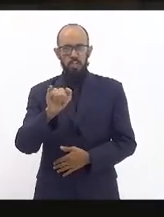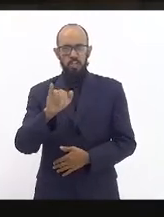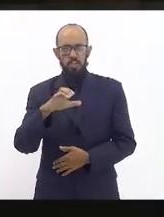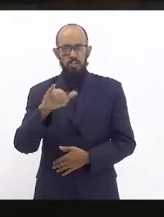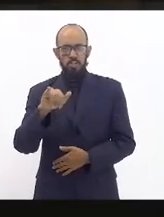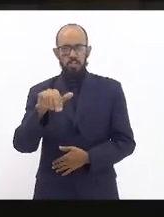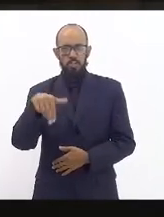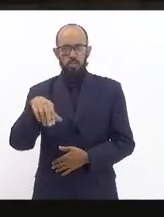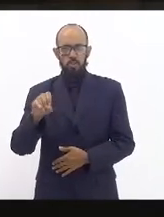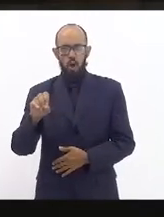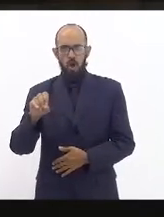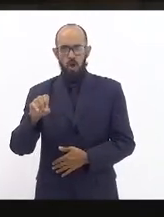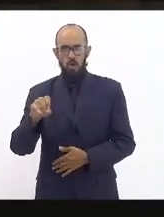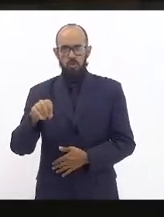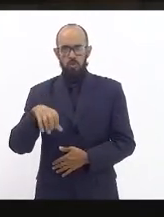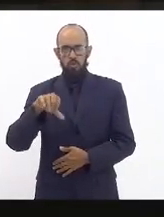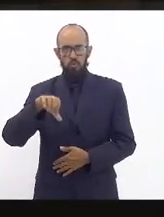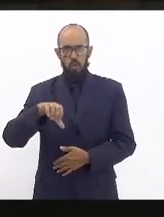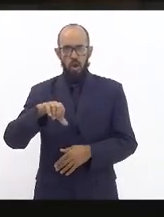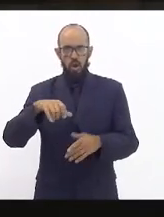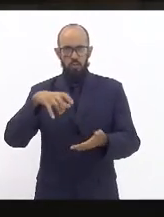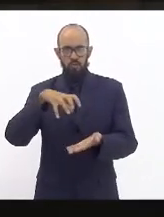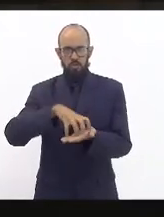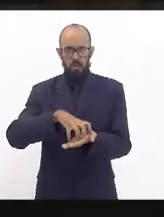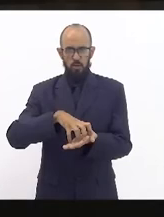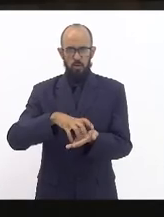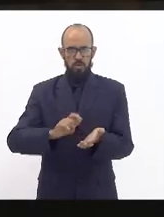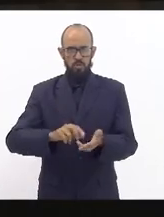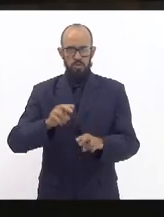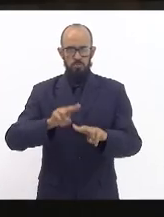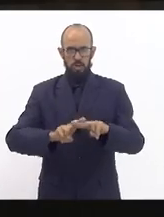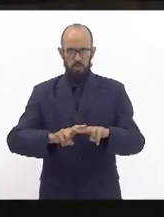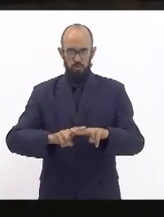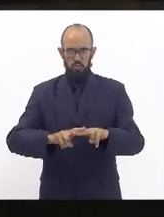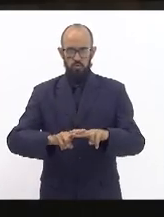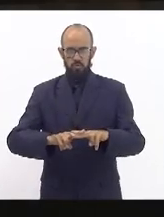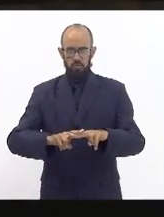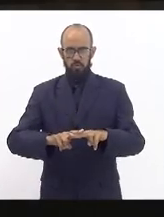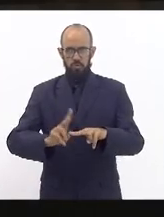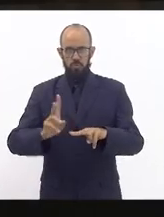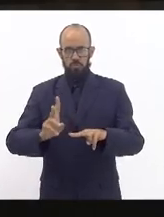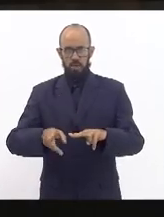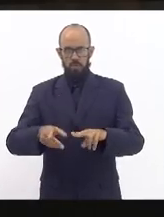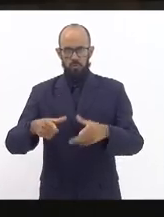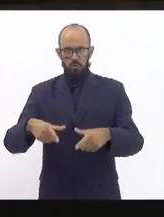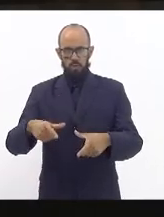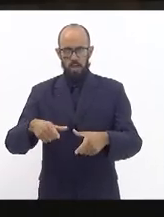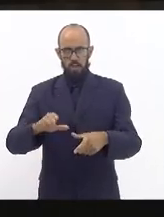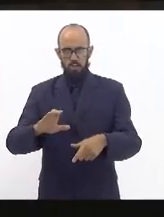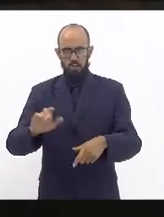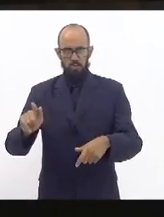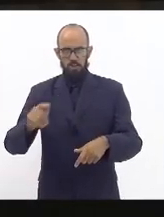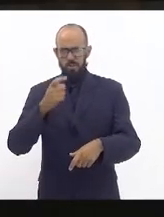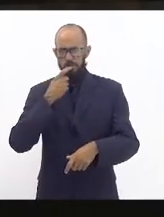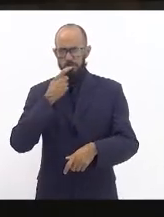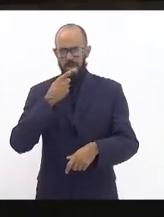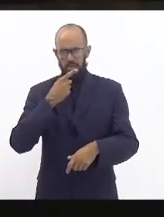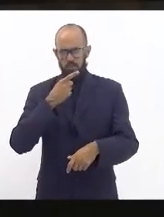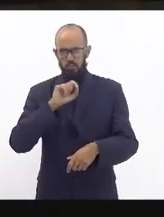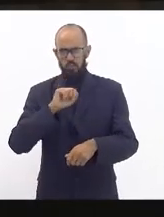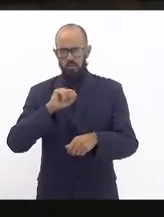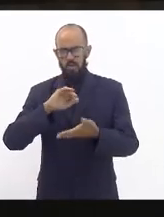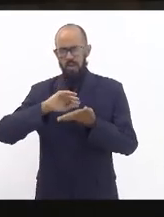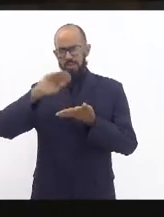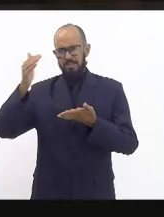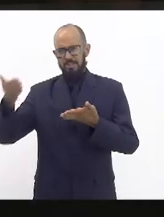penitenciários dentro do mesmo espaço lá na nossa região de Campo Grande encostada ali a Serra do